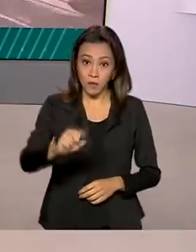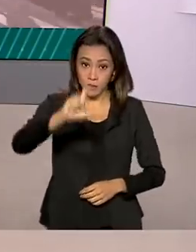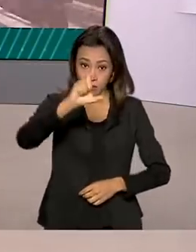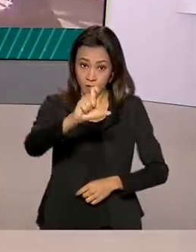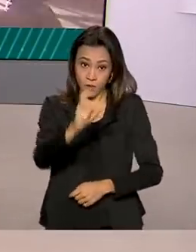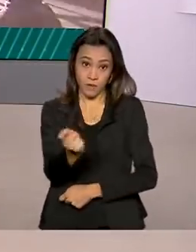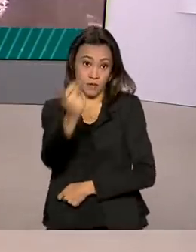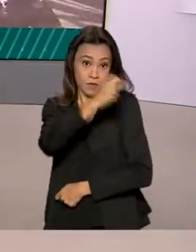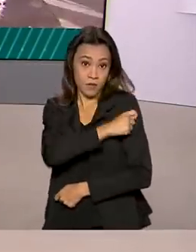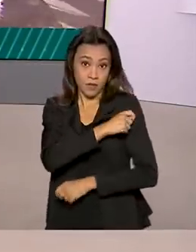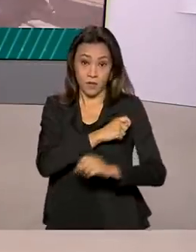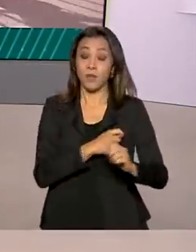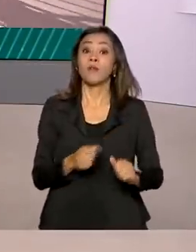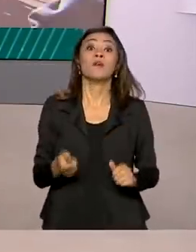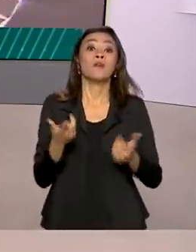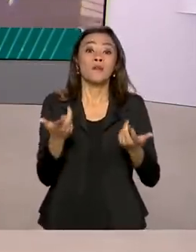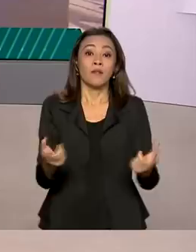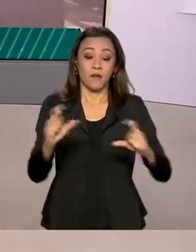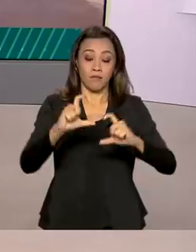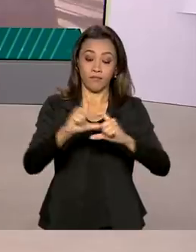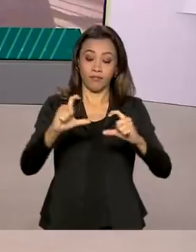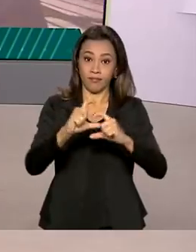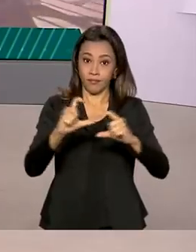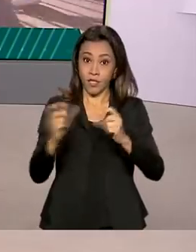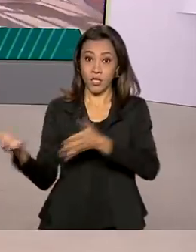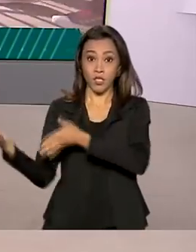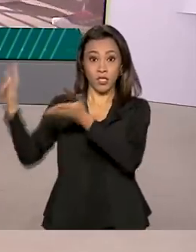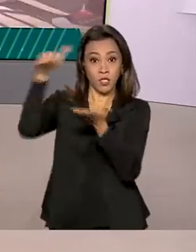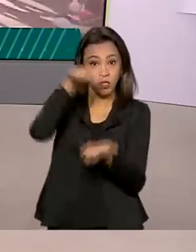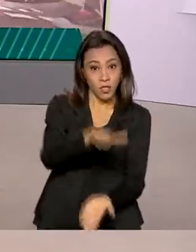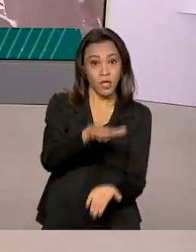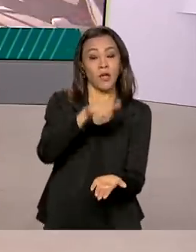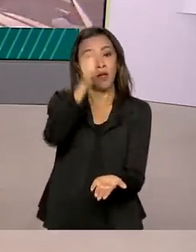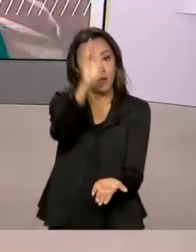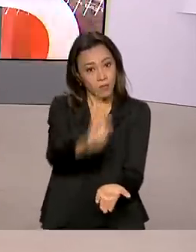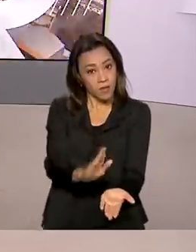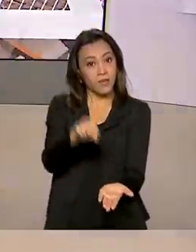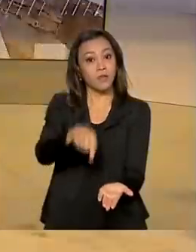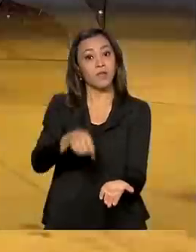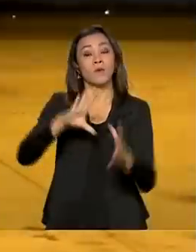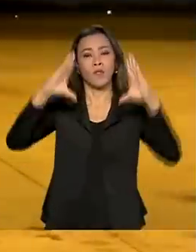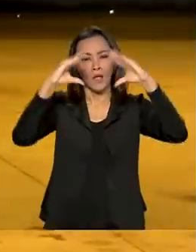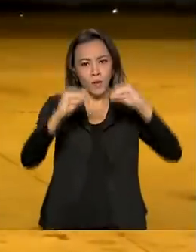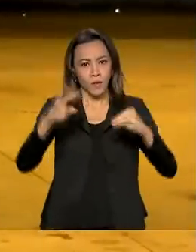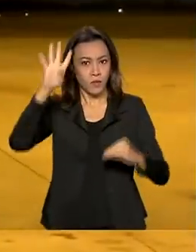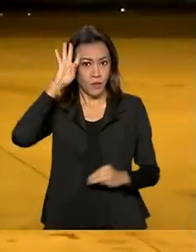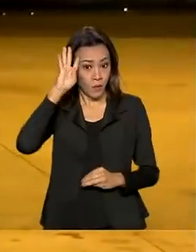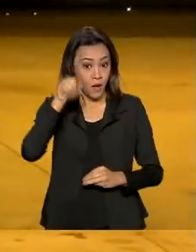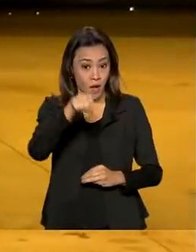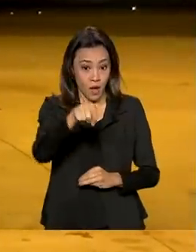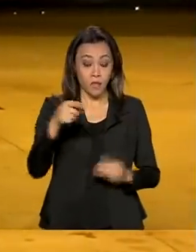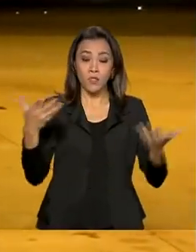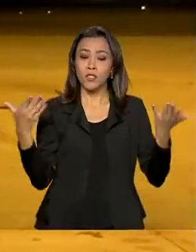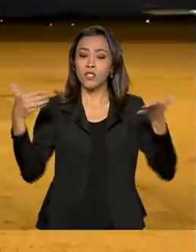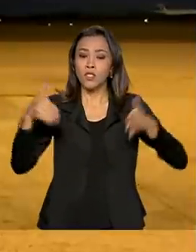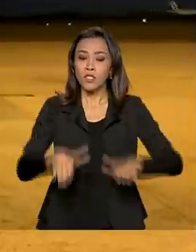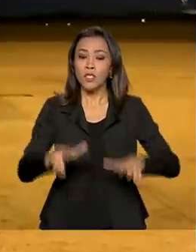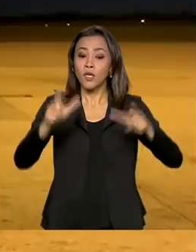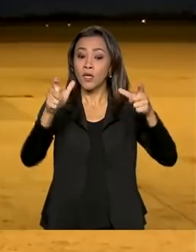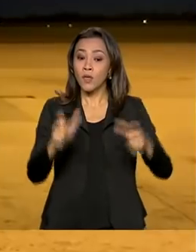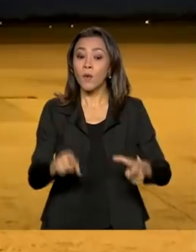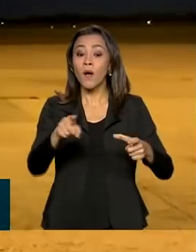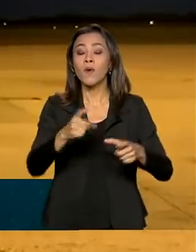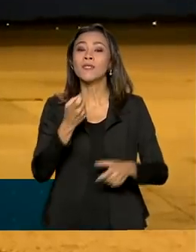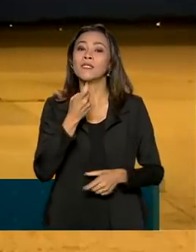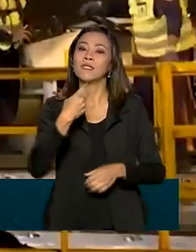da vacina da Pfizer-BioNTech chegaram ao Brasil na noite desta quarta-feira. A carga desembarcou no aeroporto de Viracopos, em